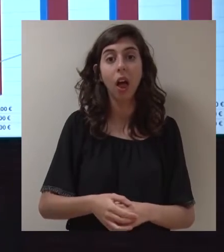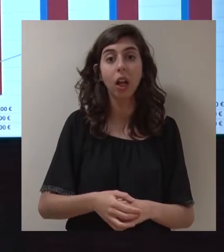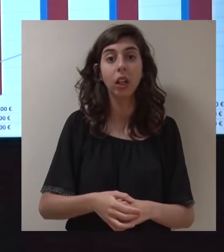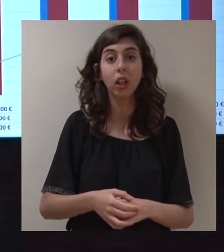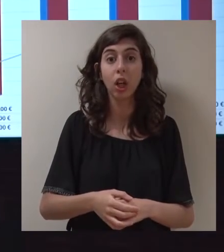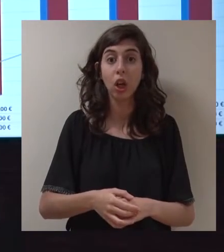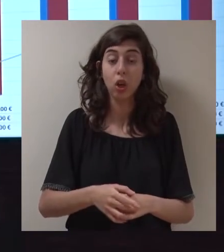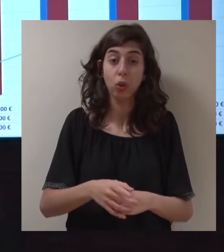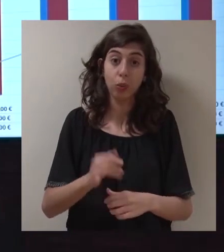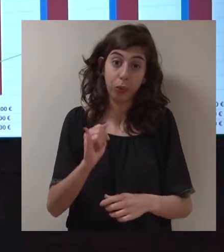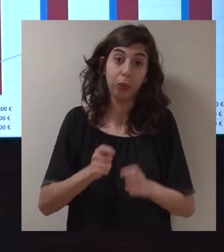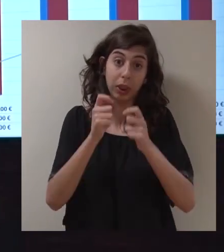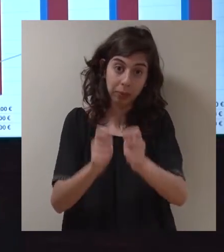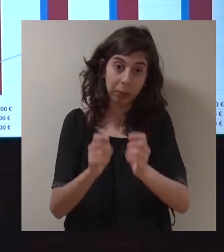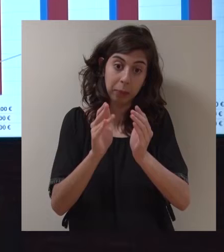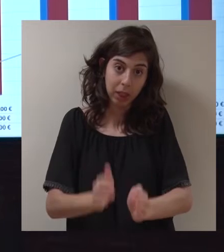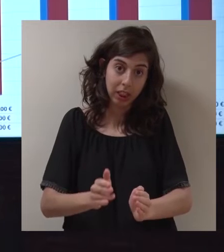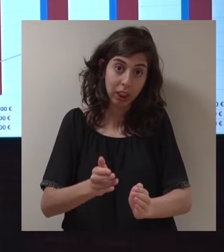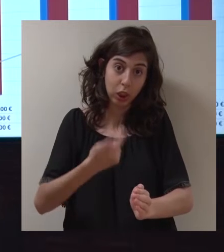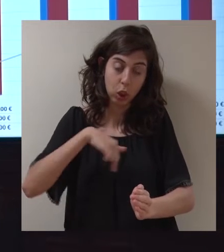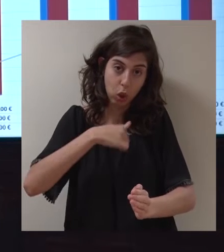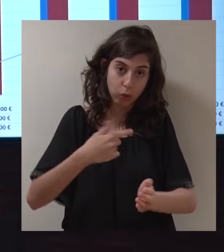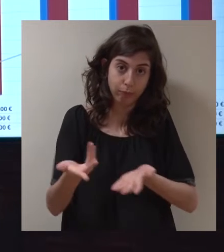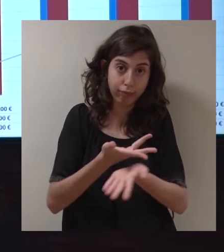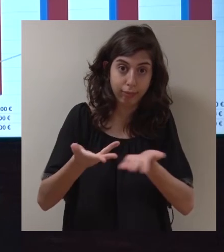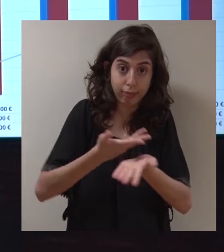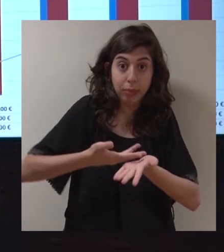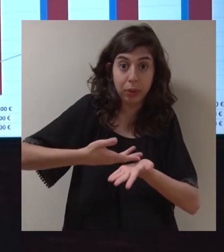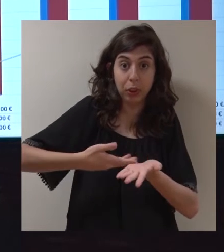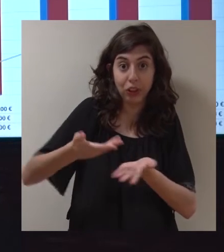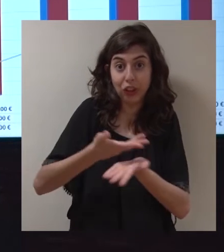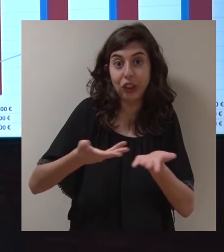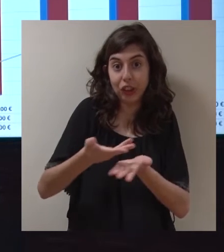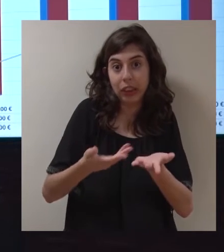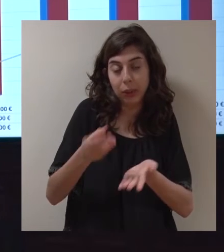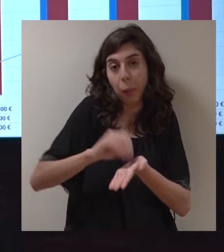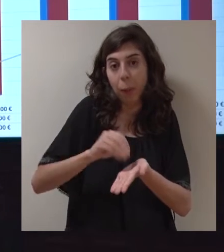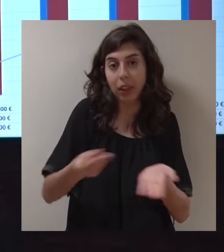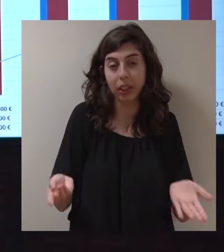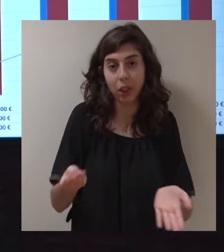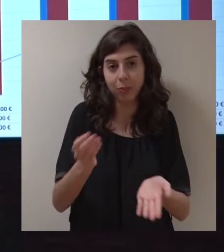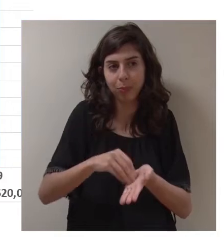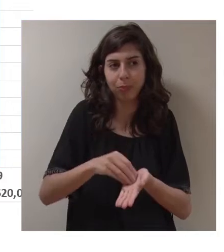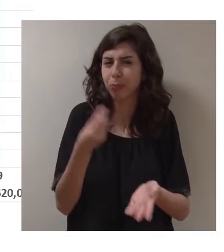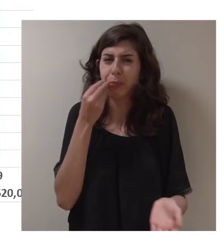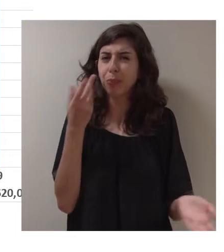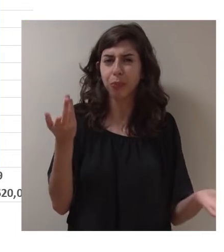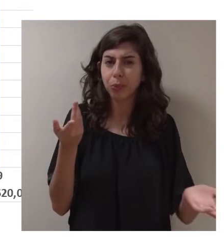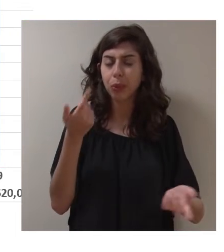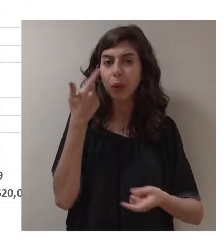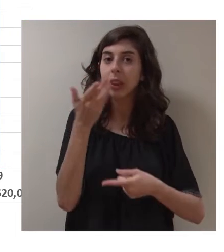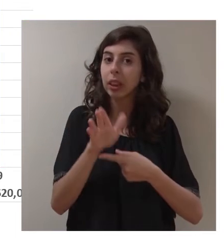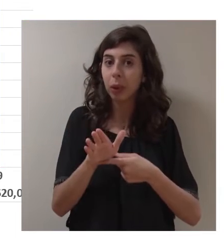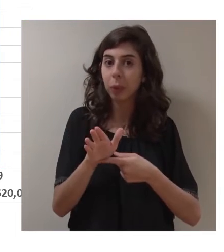Assumindo que uma parte do nosso investimento tem que ser feito com a nossa própria capacidade de geração de poupança. Como é que geramos poupança? Bom,